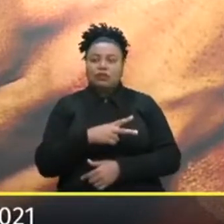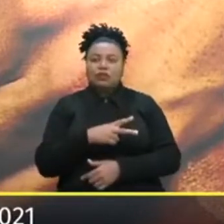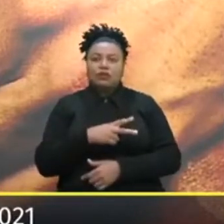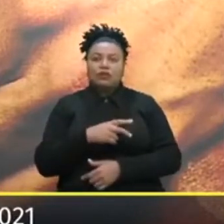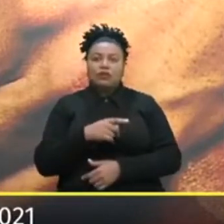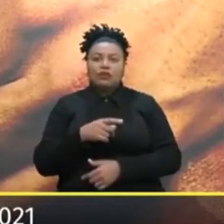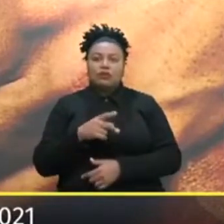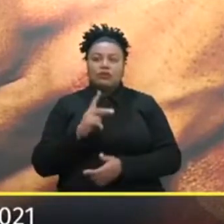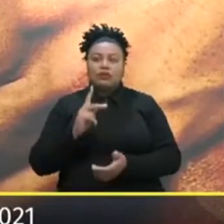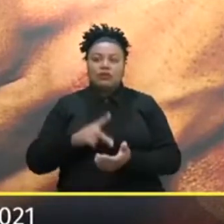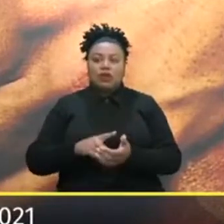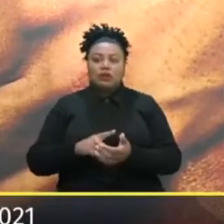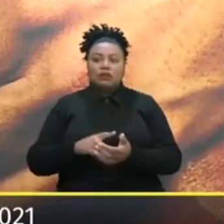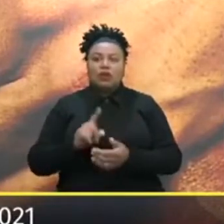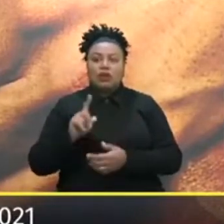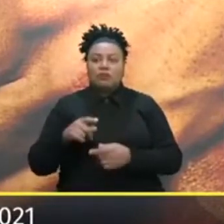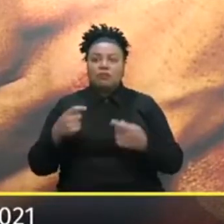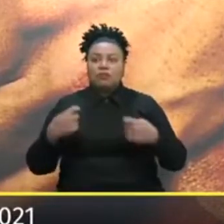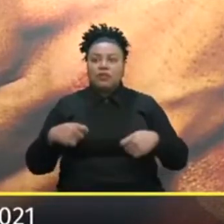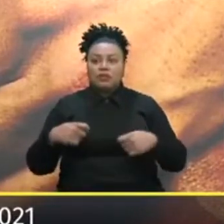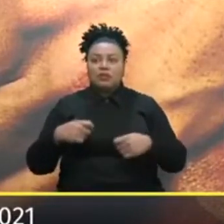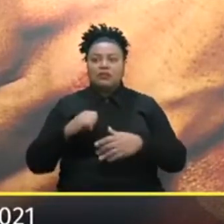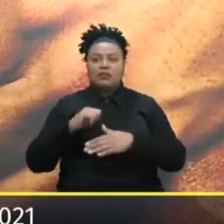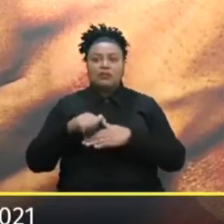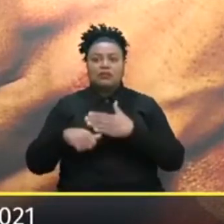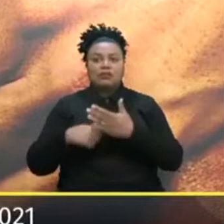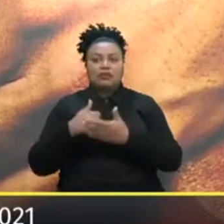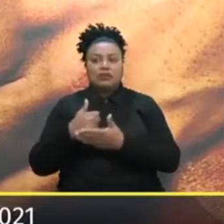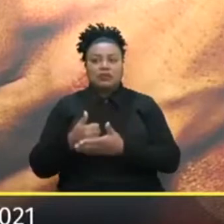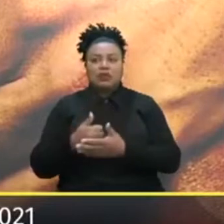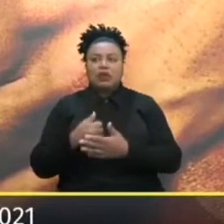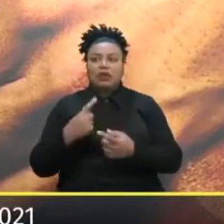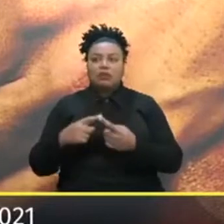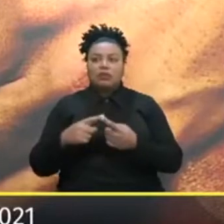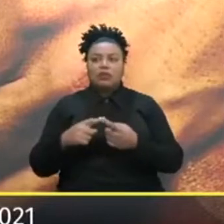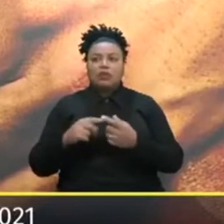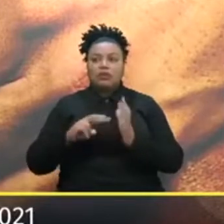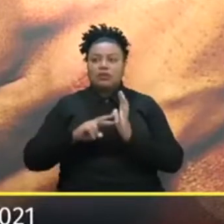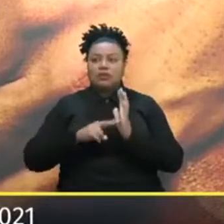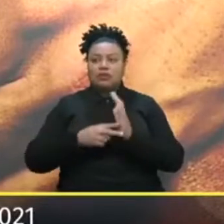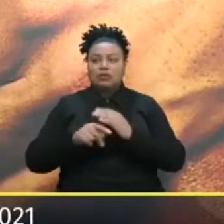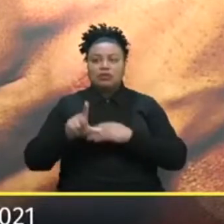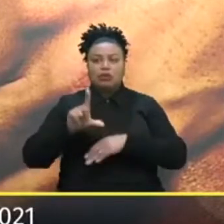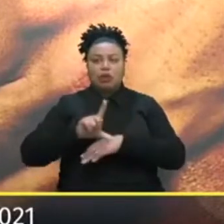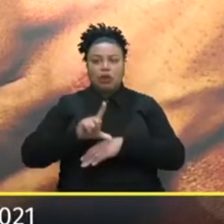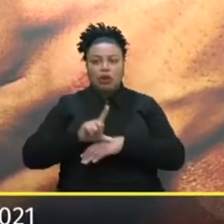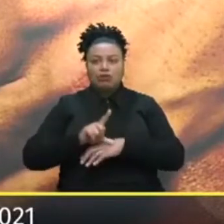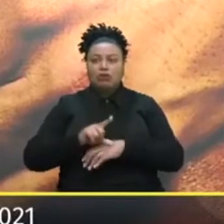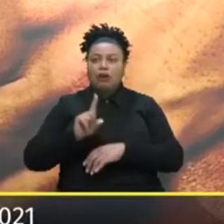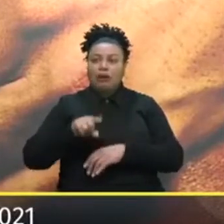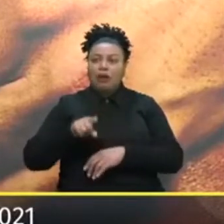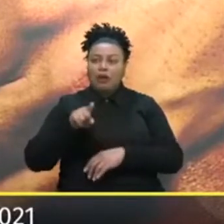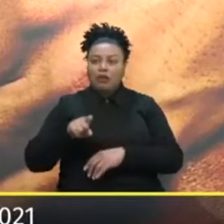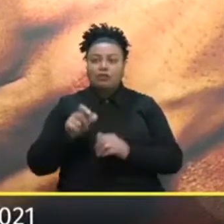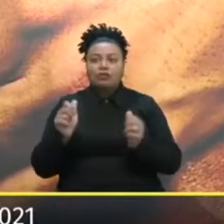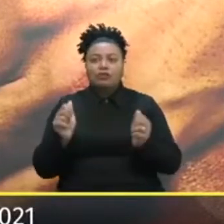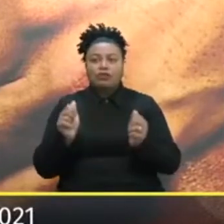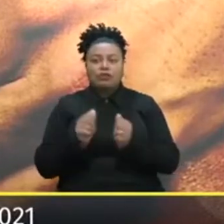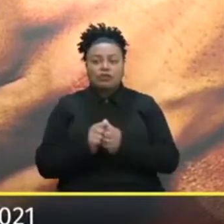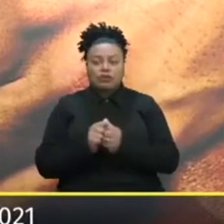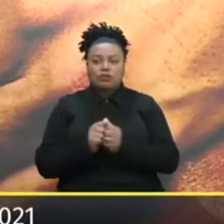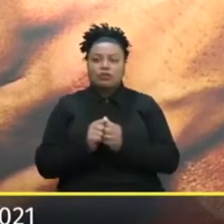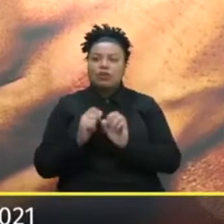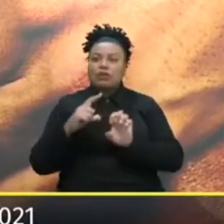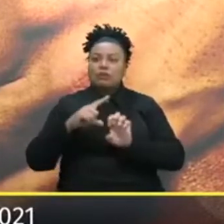por É verdade É uma cadeia Que precisa de sustentação E o que o Cindy Lawyers Fez nesse período Foi muito disso De estar Ao lado do